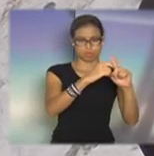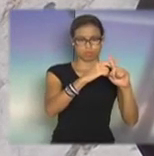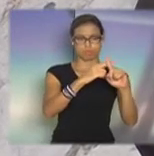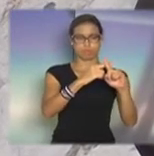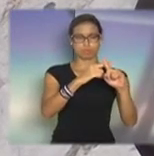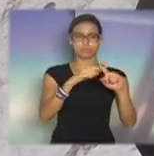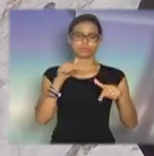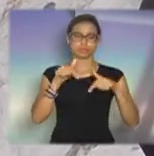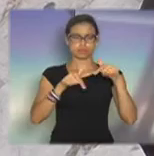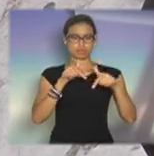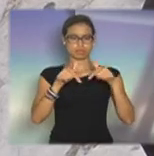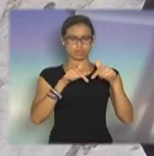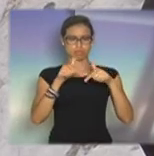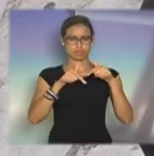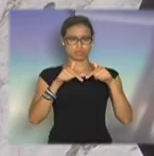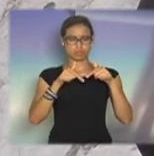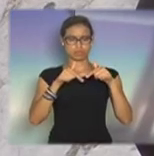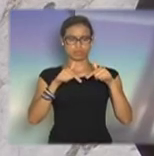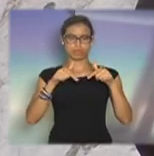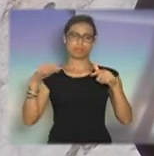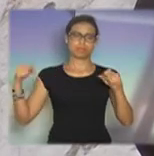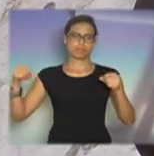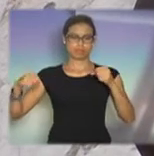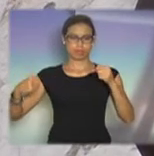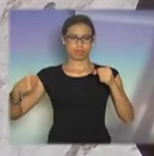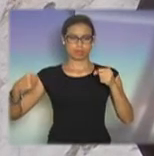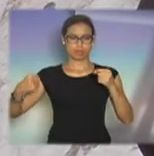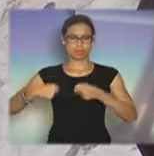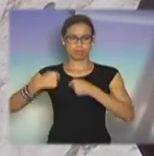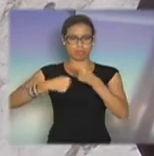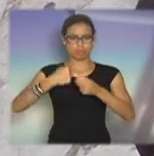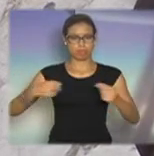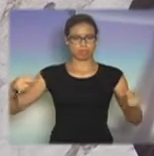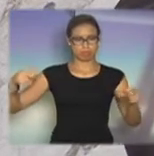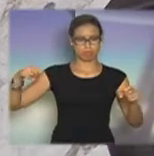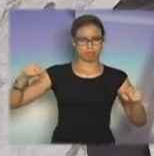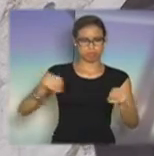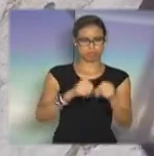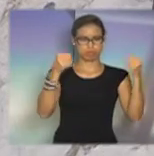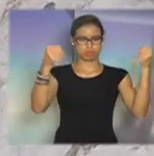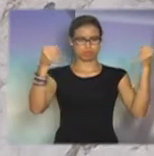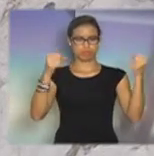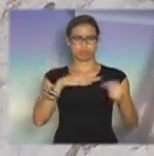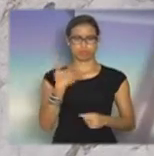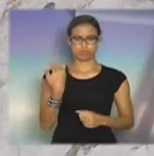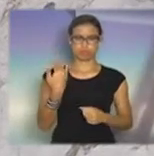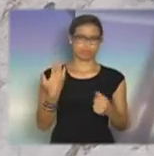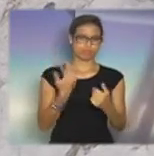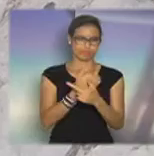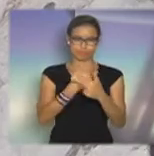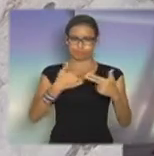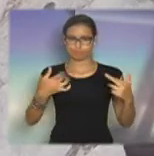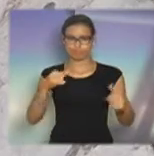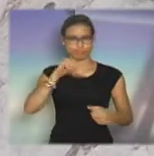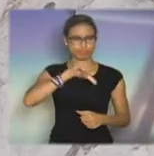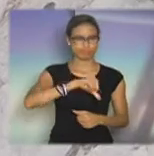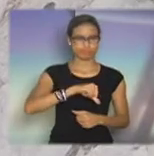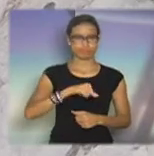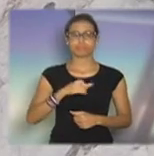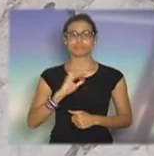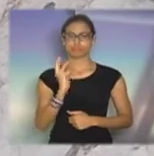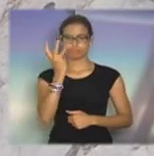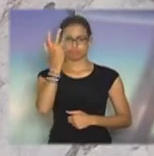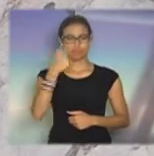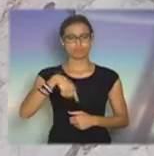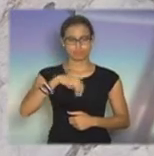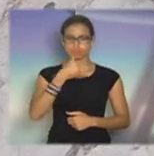trabalhando após estar aposentada, e acabou sendo atropelada num acidente de trânsito. Então, são desgraças que acontecem, que a gente se lamenta muito